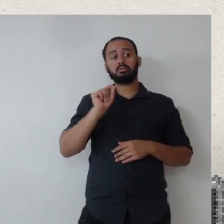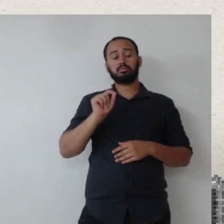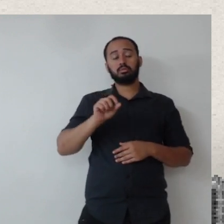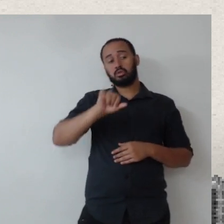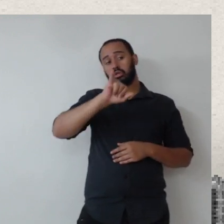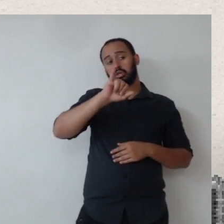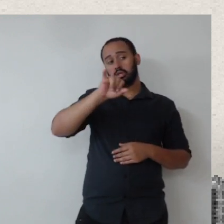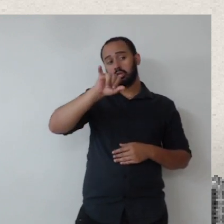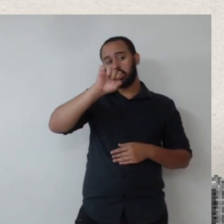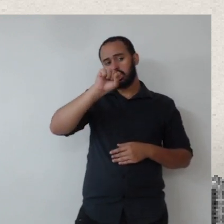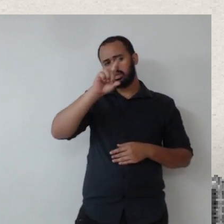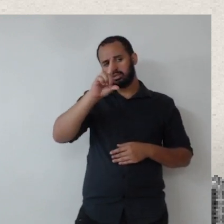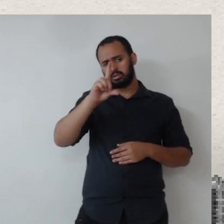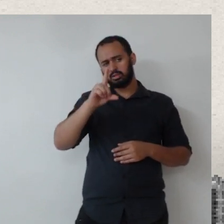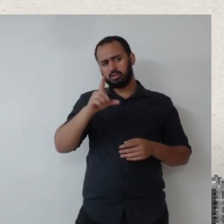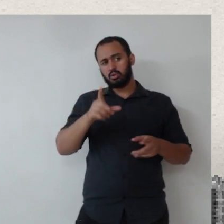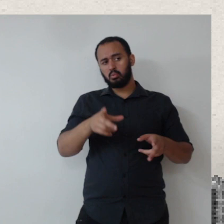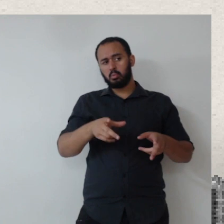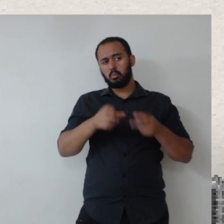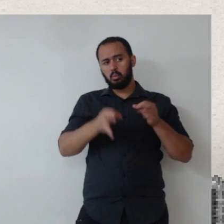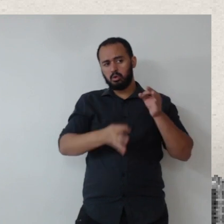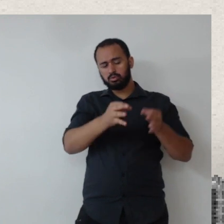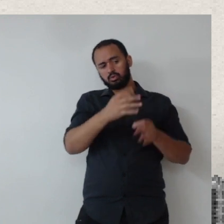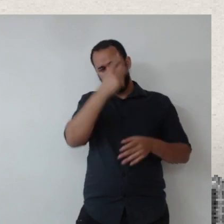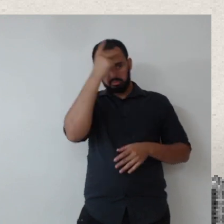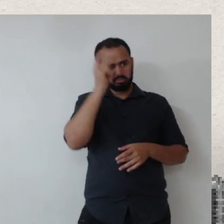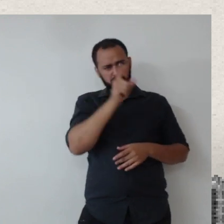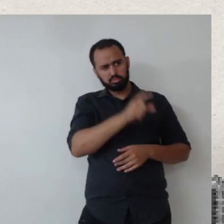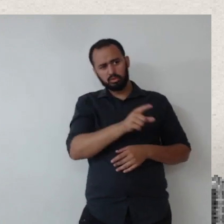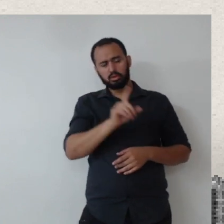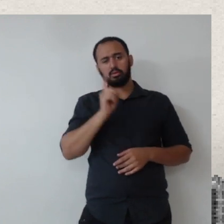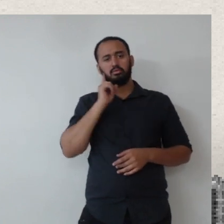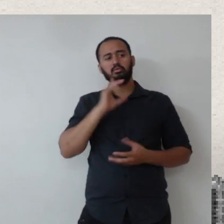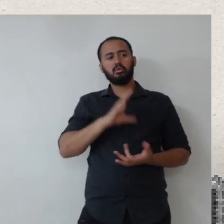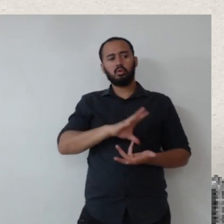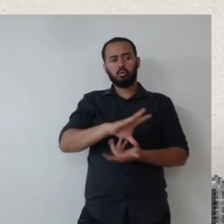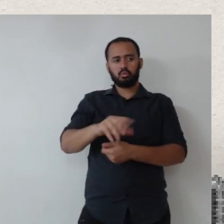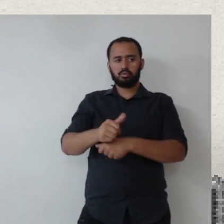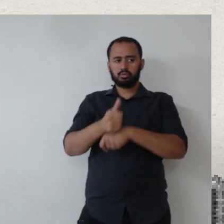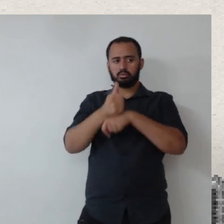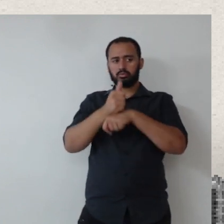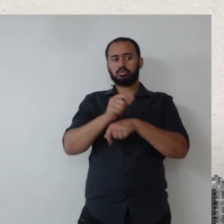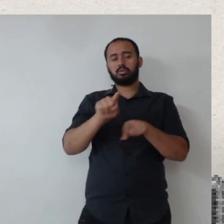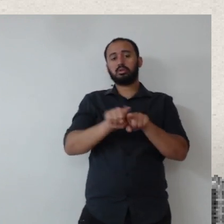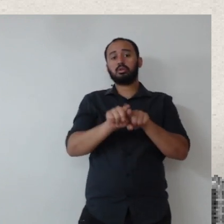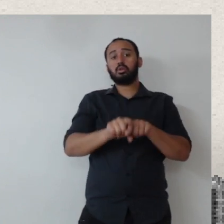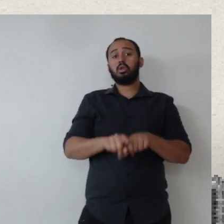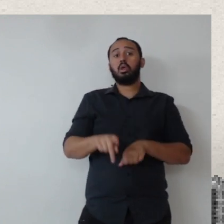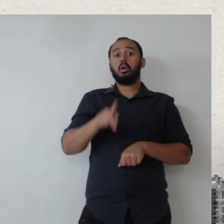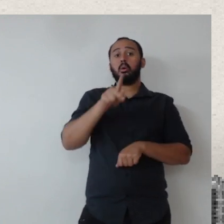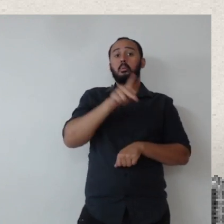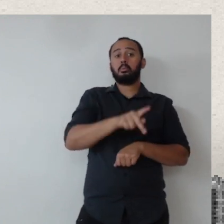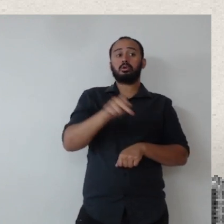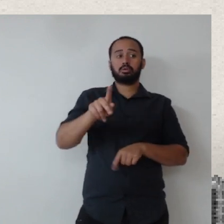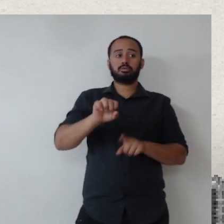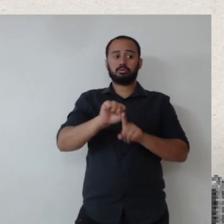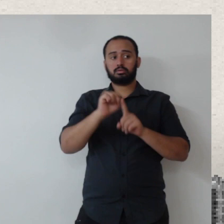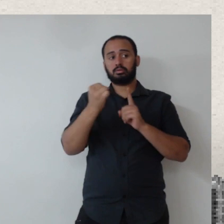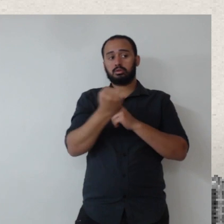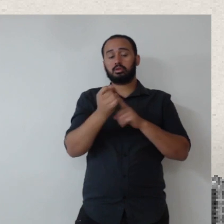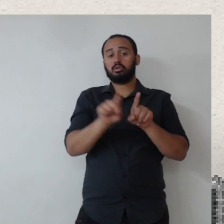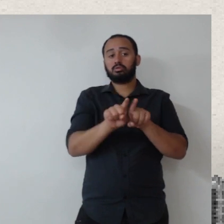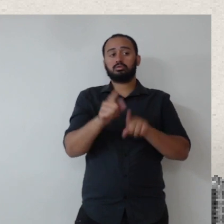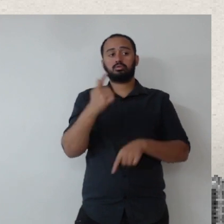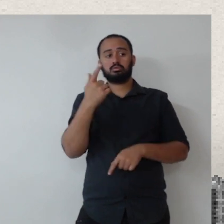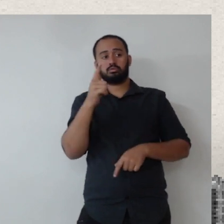primeiro seria o conhecimento de ESG, mas aí o conhecimento de sustentabilidade, de políticas sociais, né? De